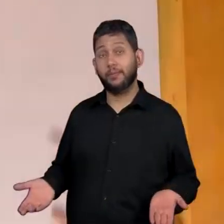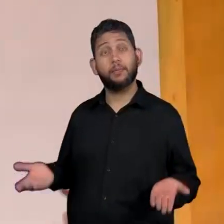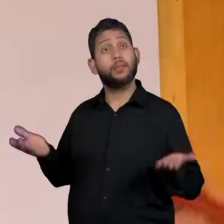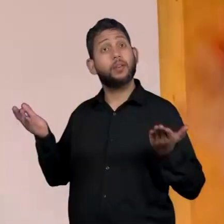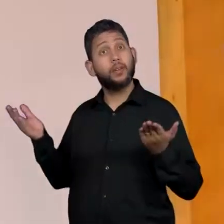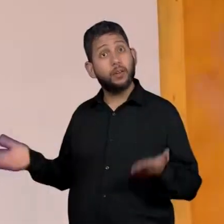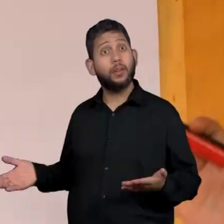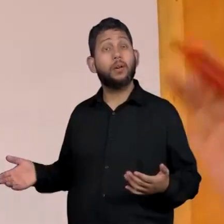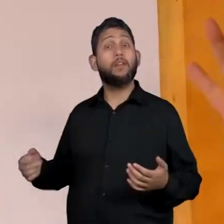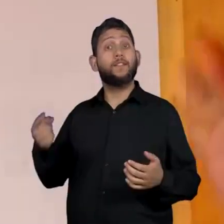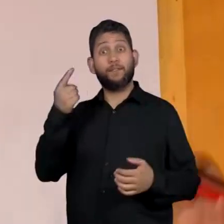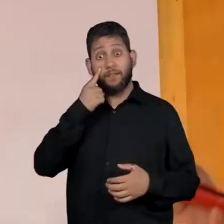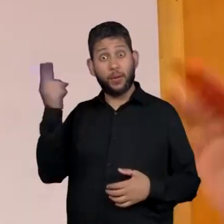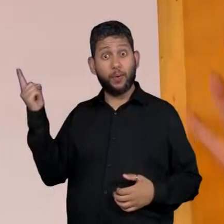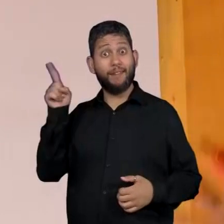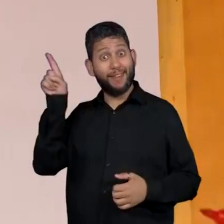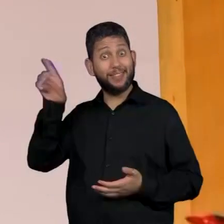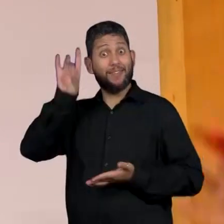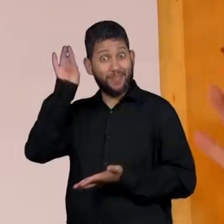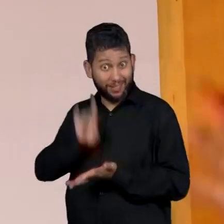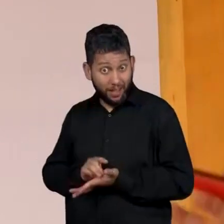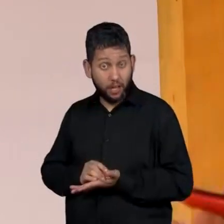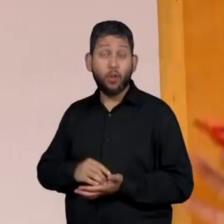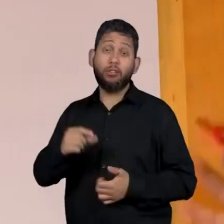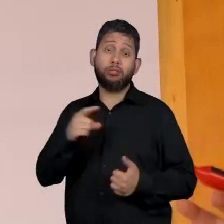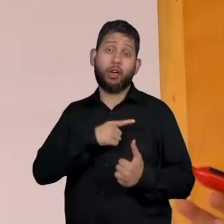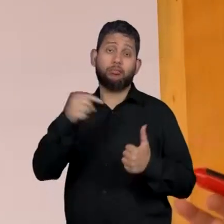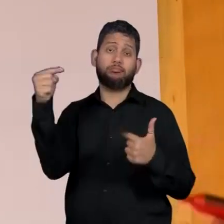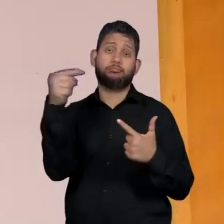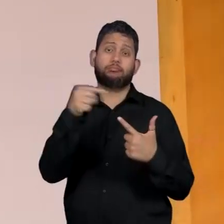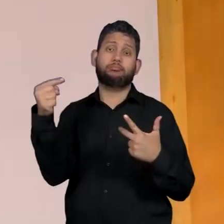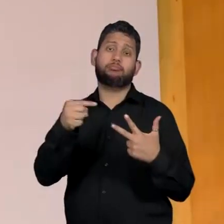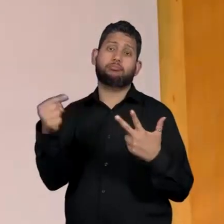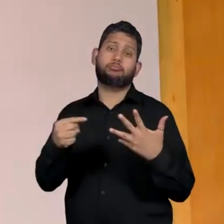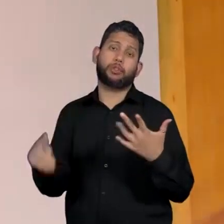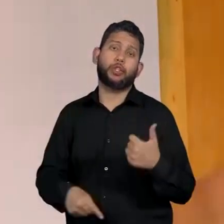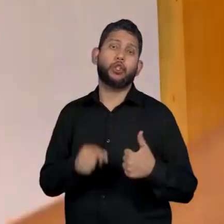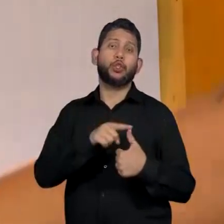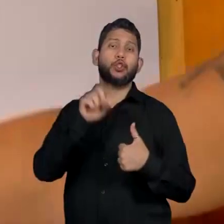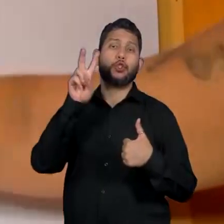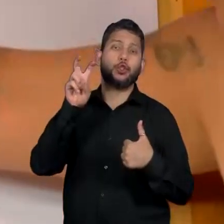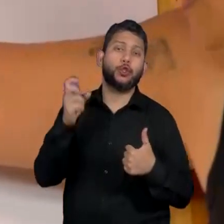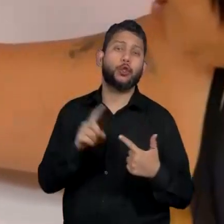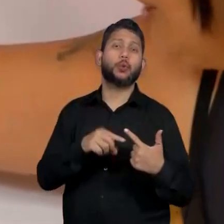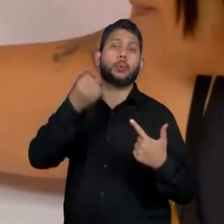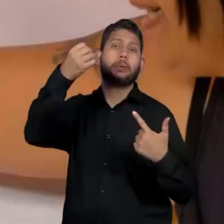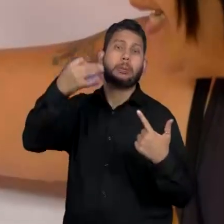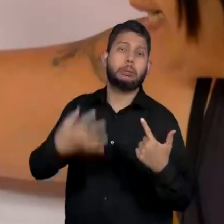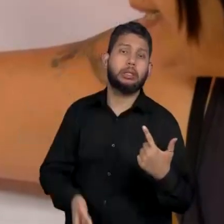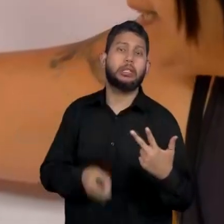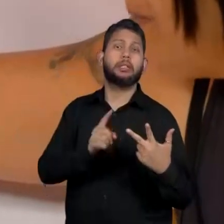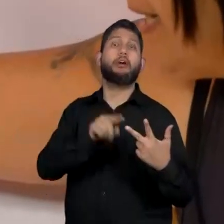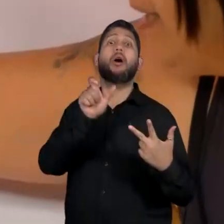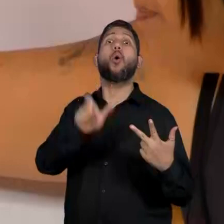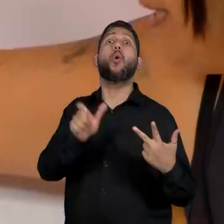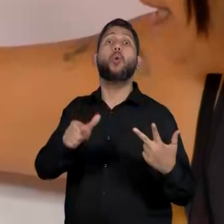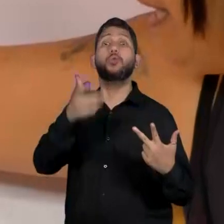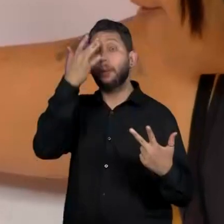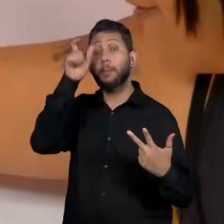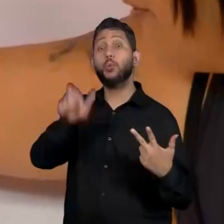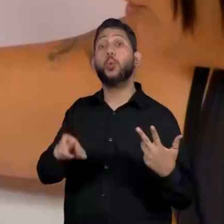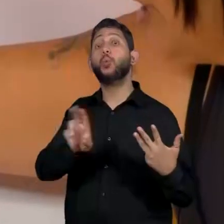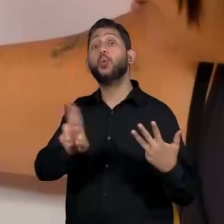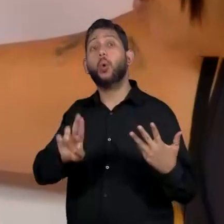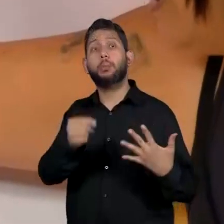todas as características de que essa informação é correta. E essa notícia, eu já marquei lá em cima, porque aqui está a